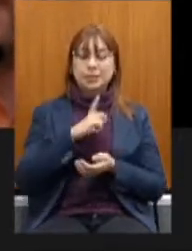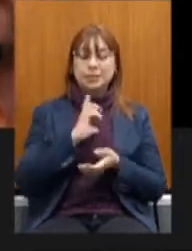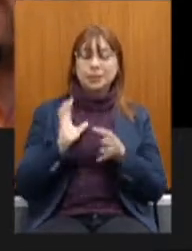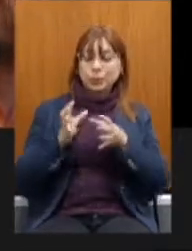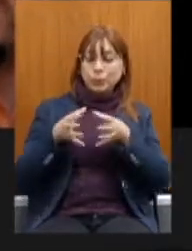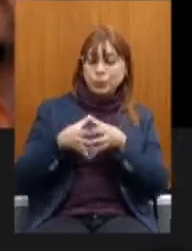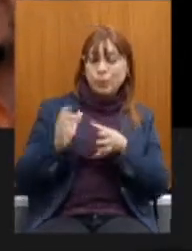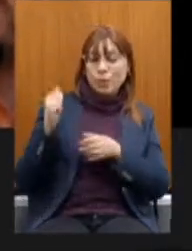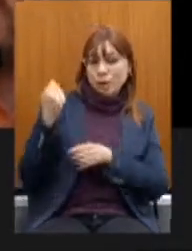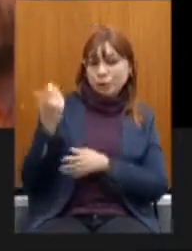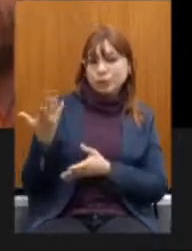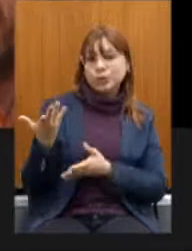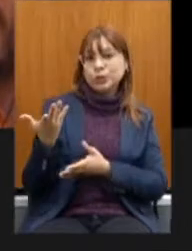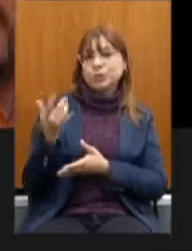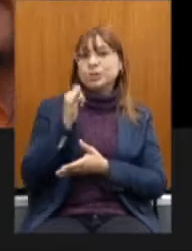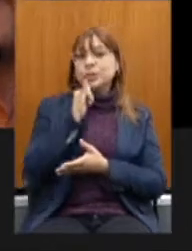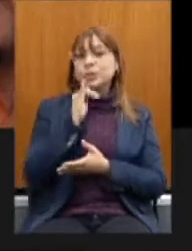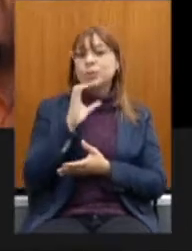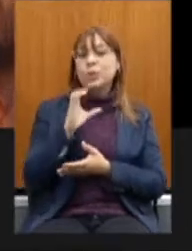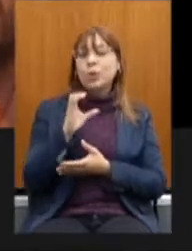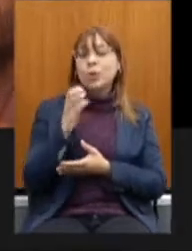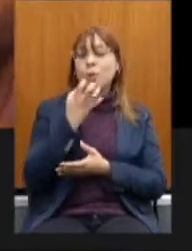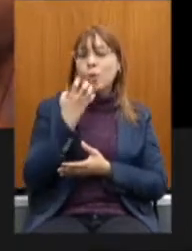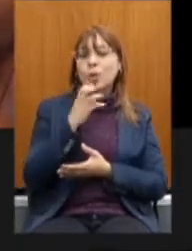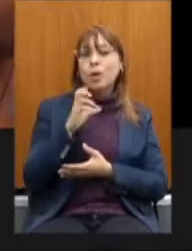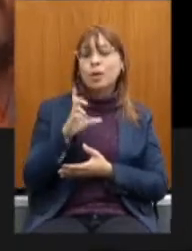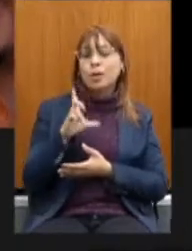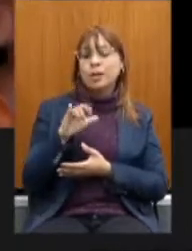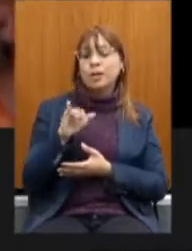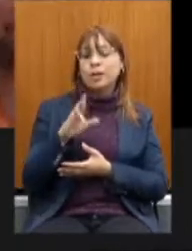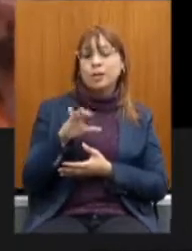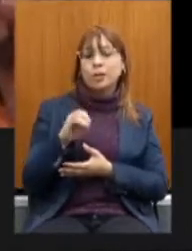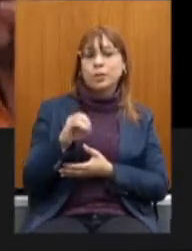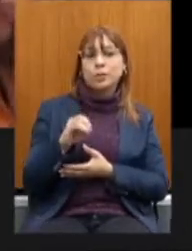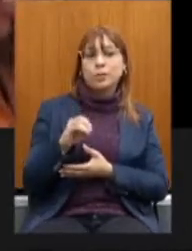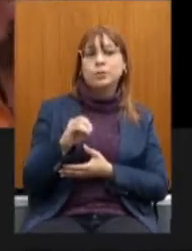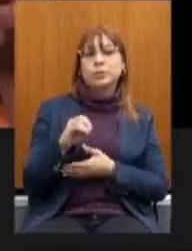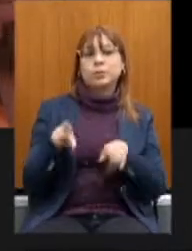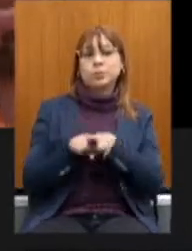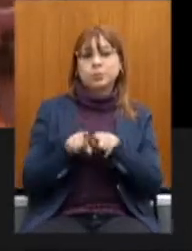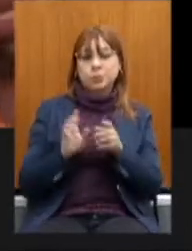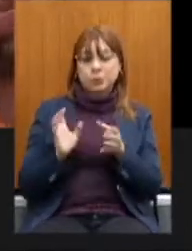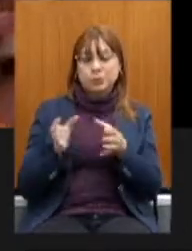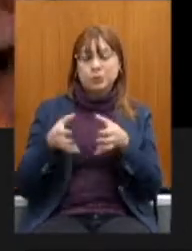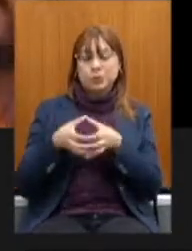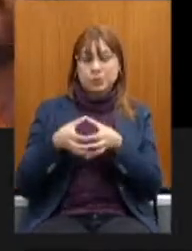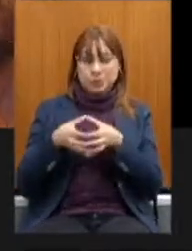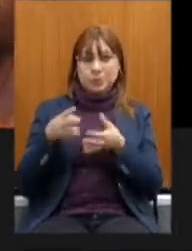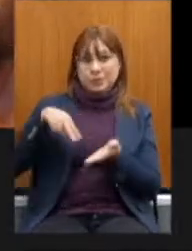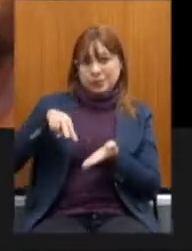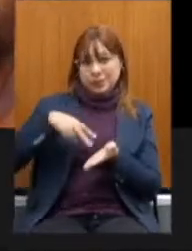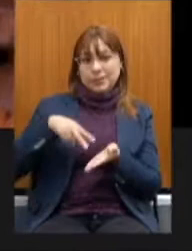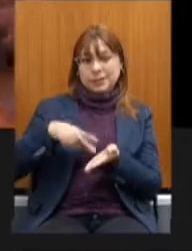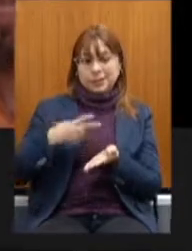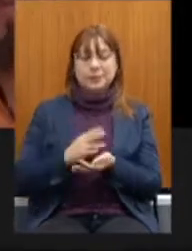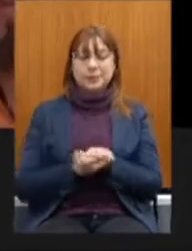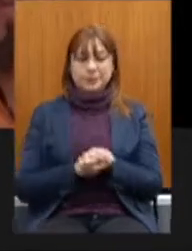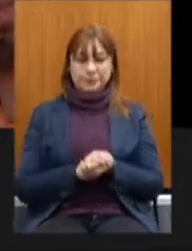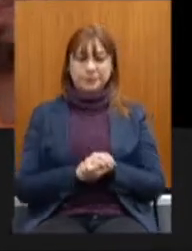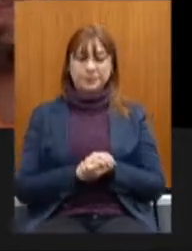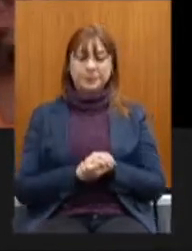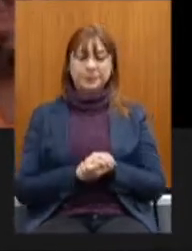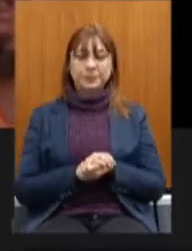profissional como o Coral Lírico de Minas Gerais, a Orquestra Sinfônica e a Companhia de Dança do Palácio das Artes. Pode passar?